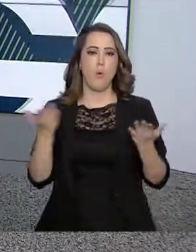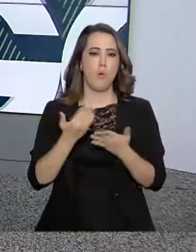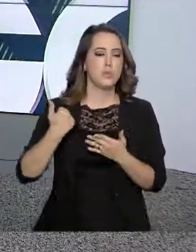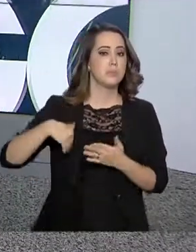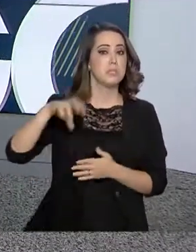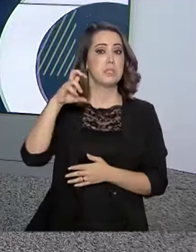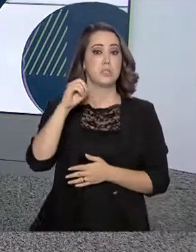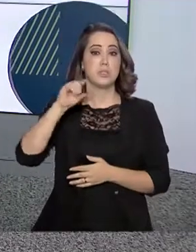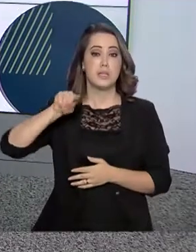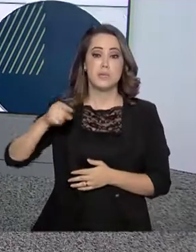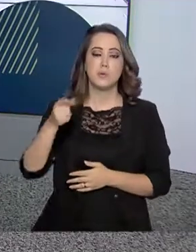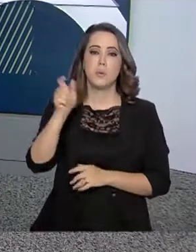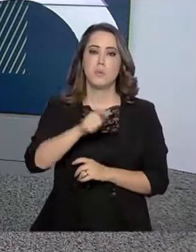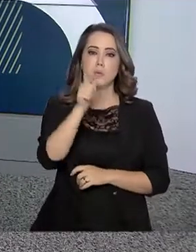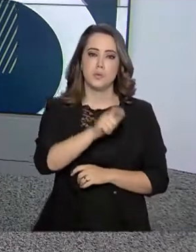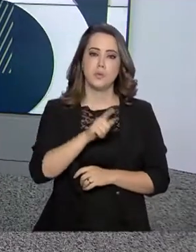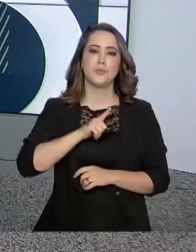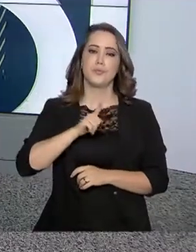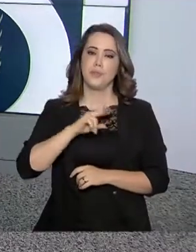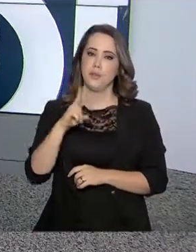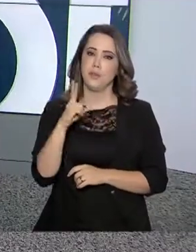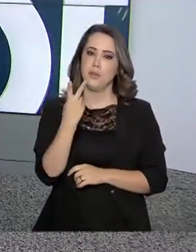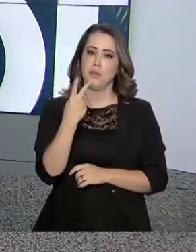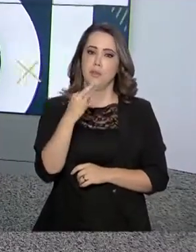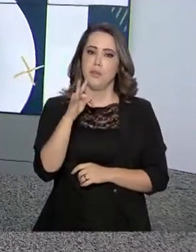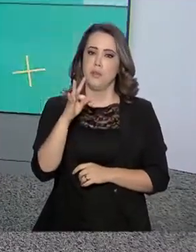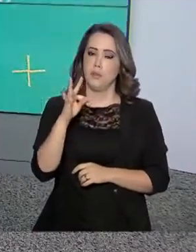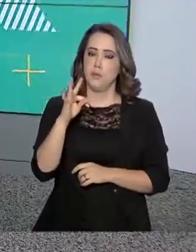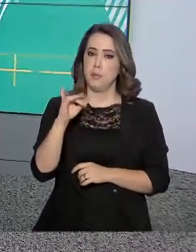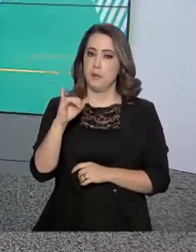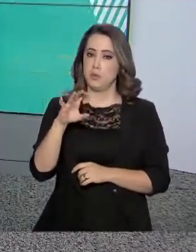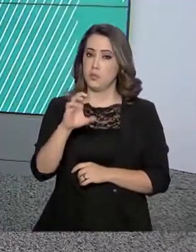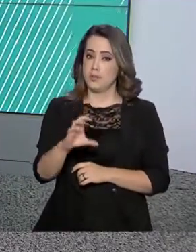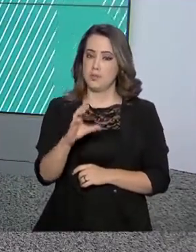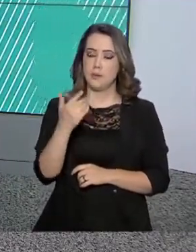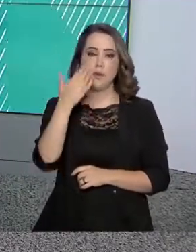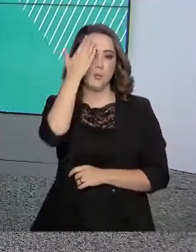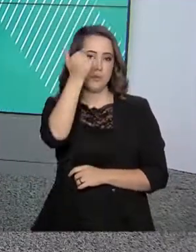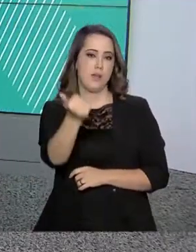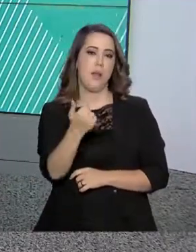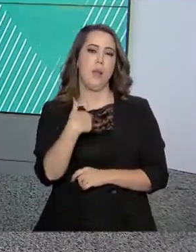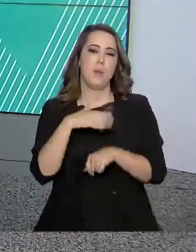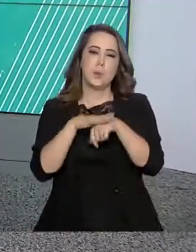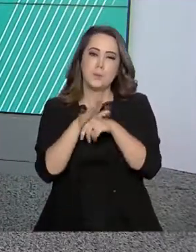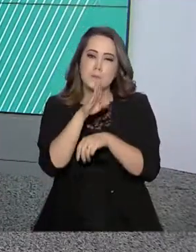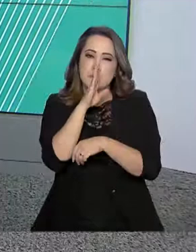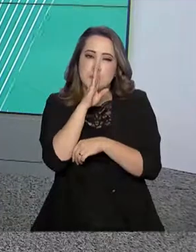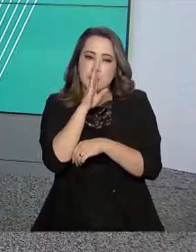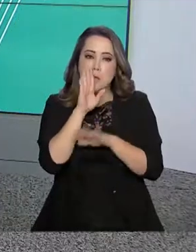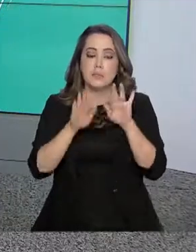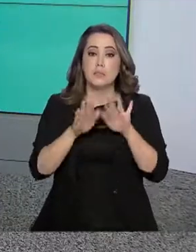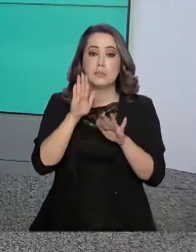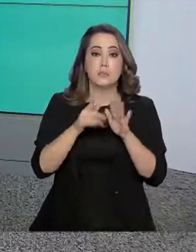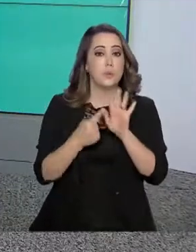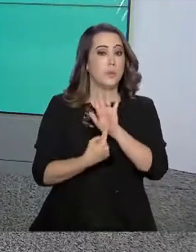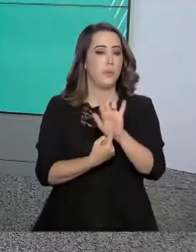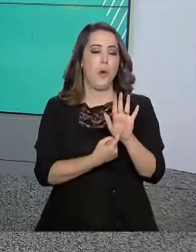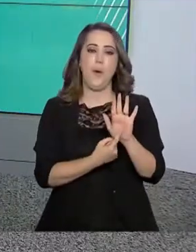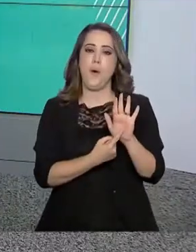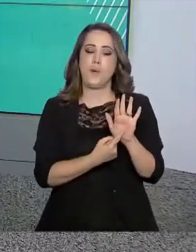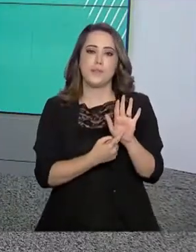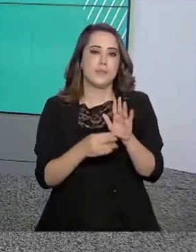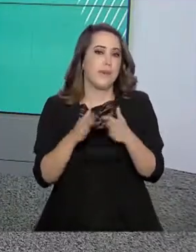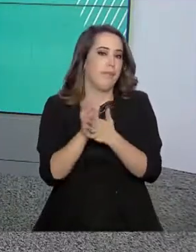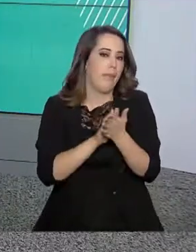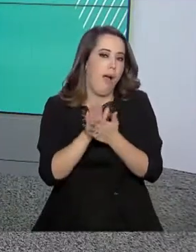500 mil pessoas convivem com a hepatite C e ainda não sabem. A doença é silenciosa e geralmente não apresenta sintomas